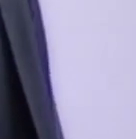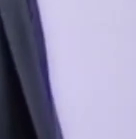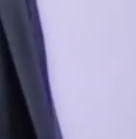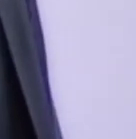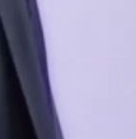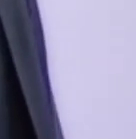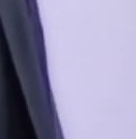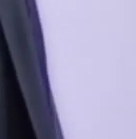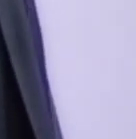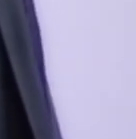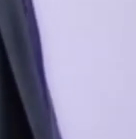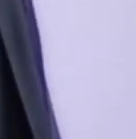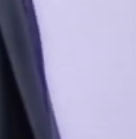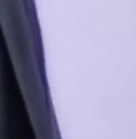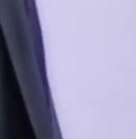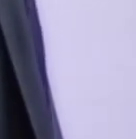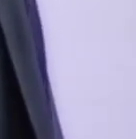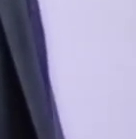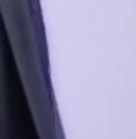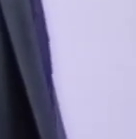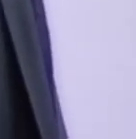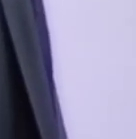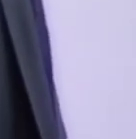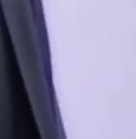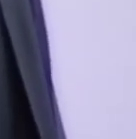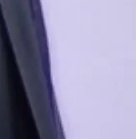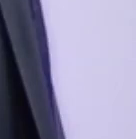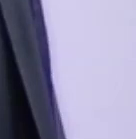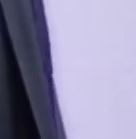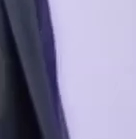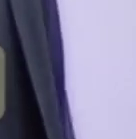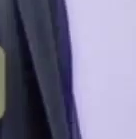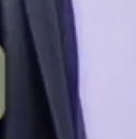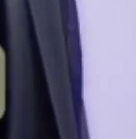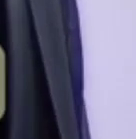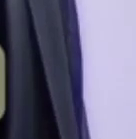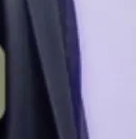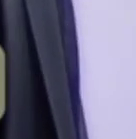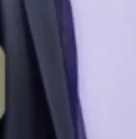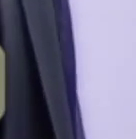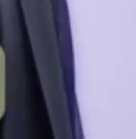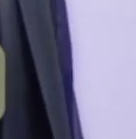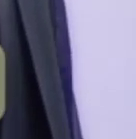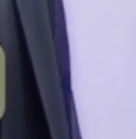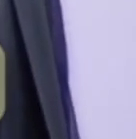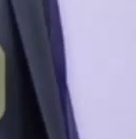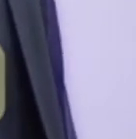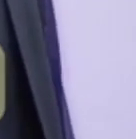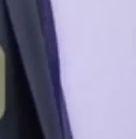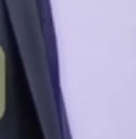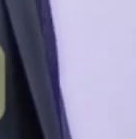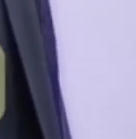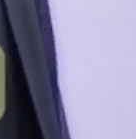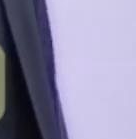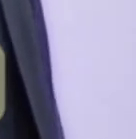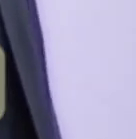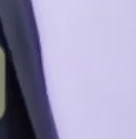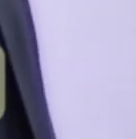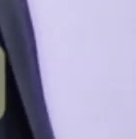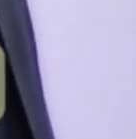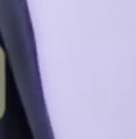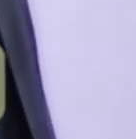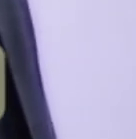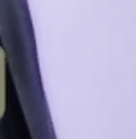concretos a revelarem os parâmetros do tema que será objeto de